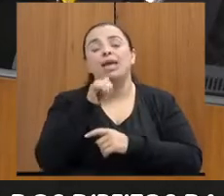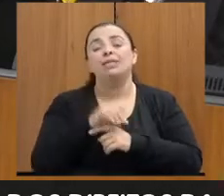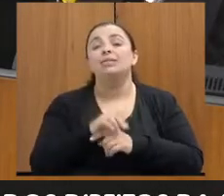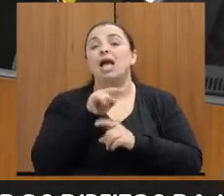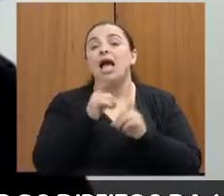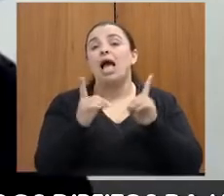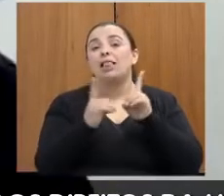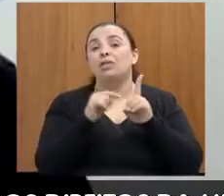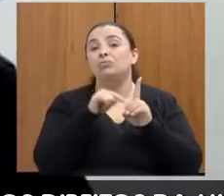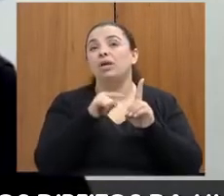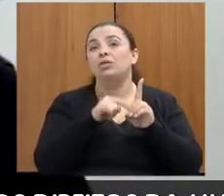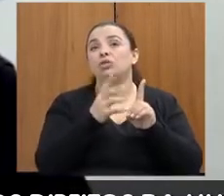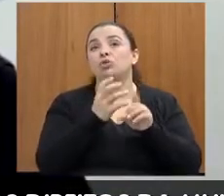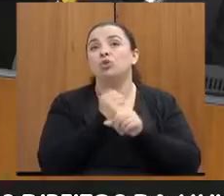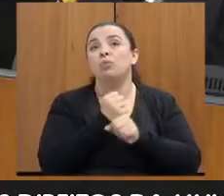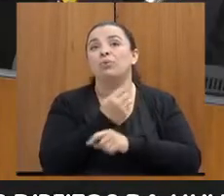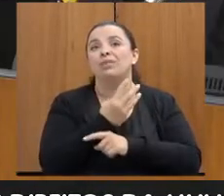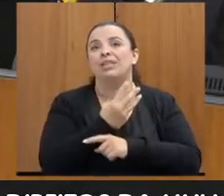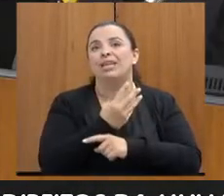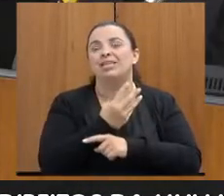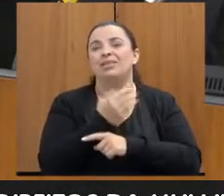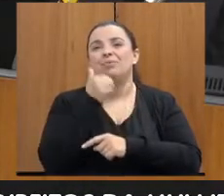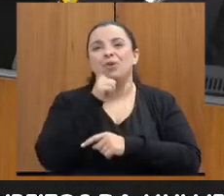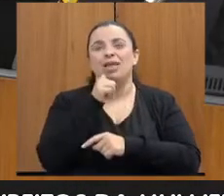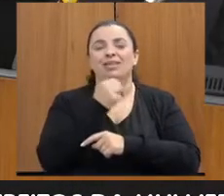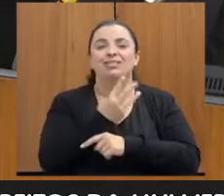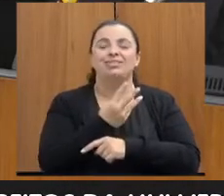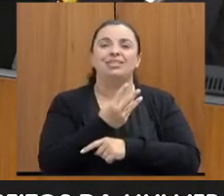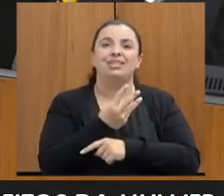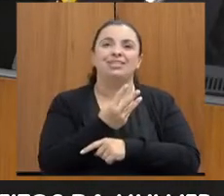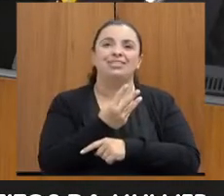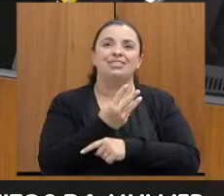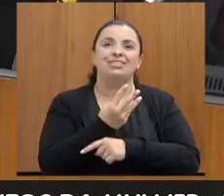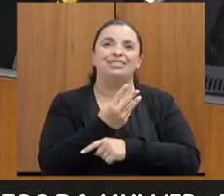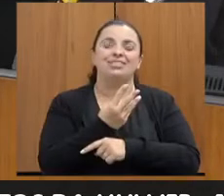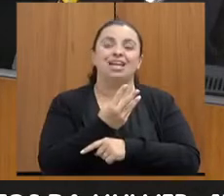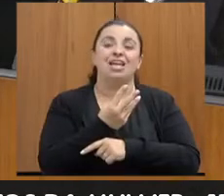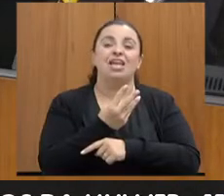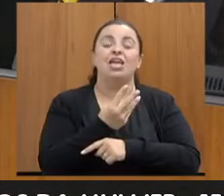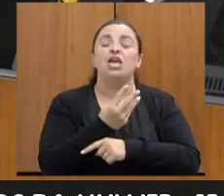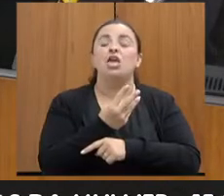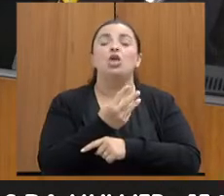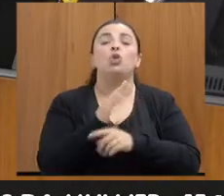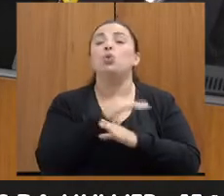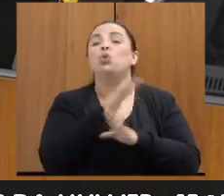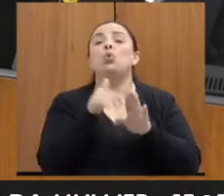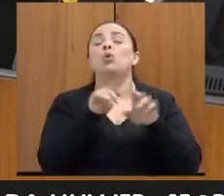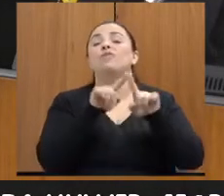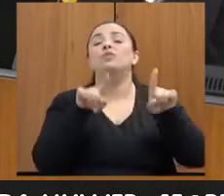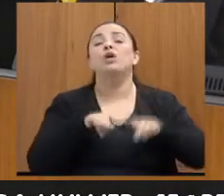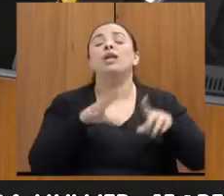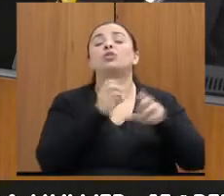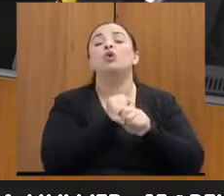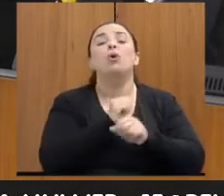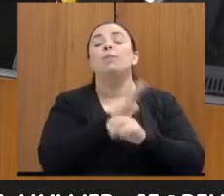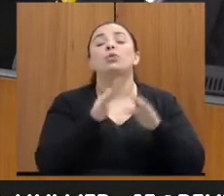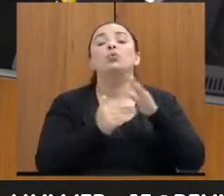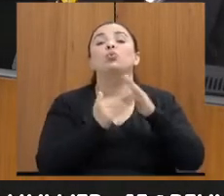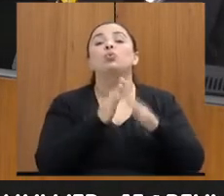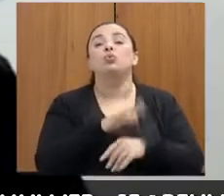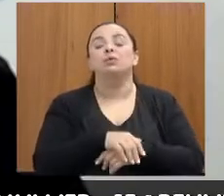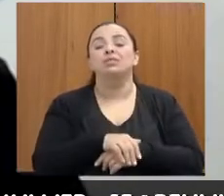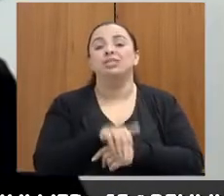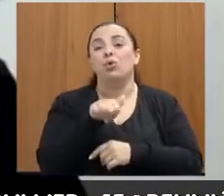mulheres. Ao todo são? 3 mulheres. E quantos servidores ao todo? São 15